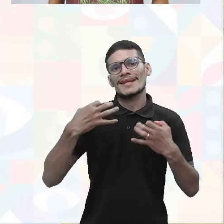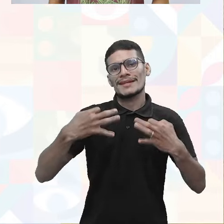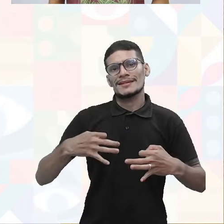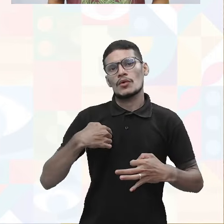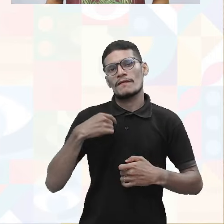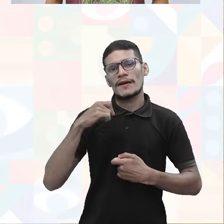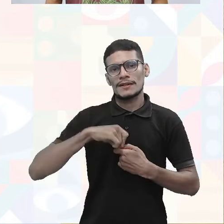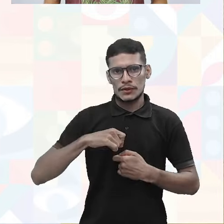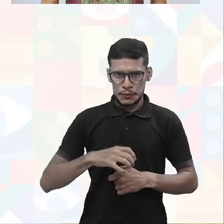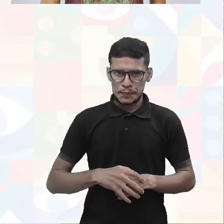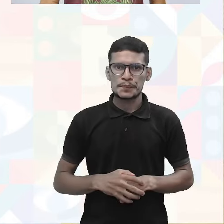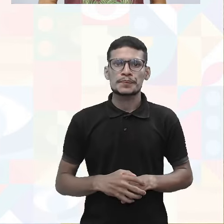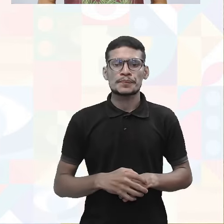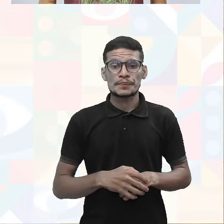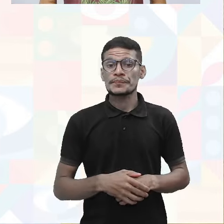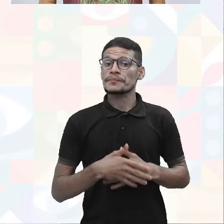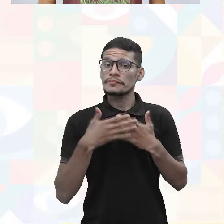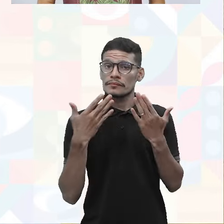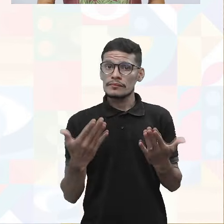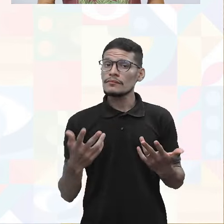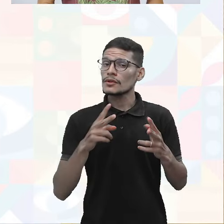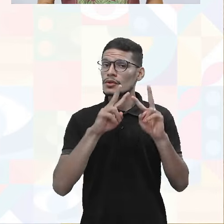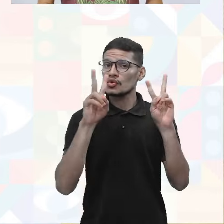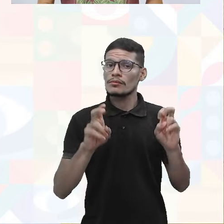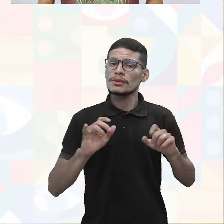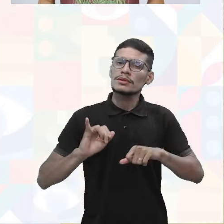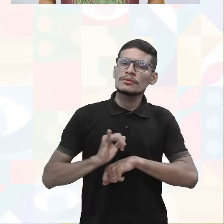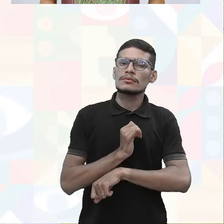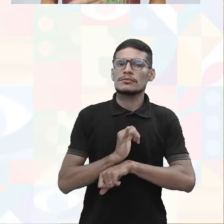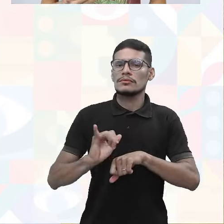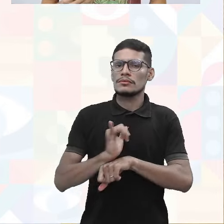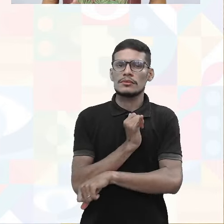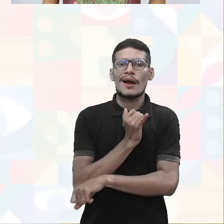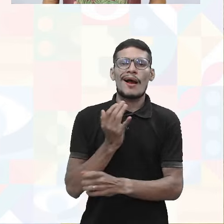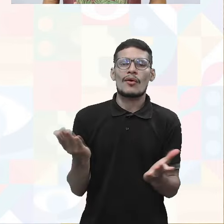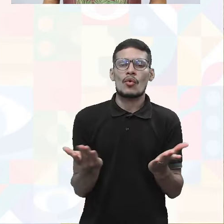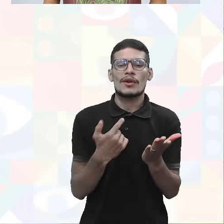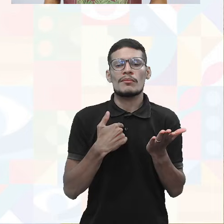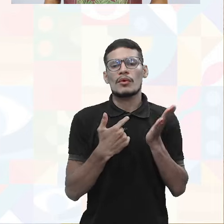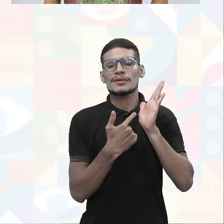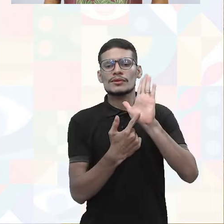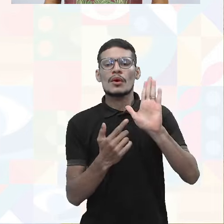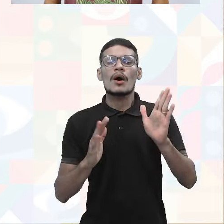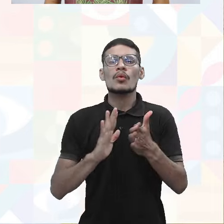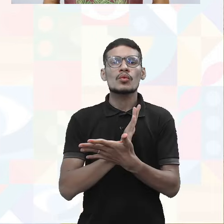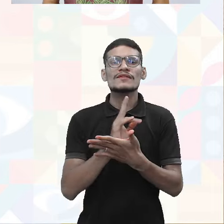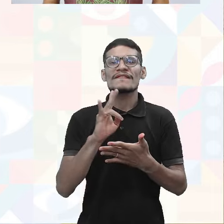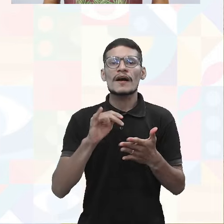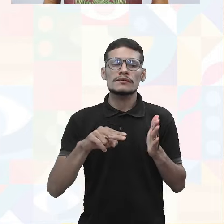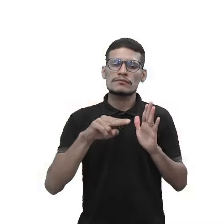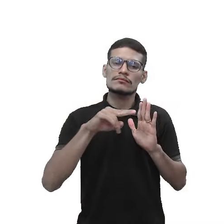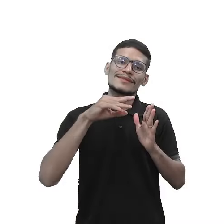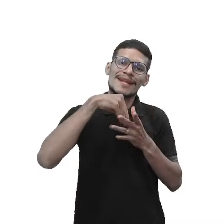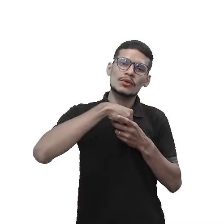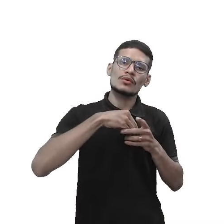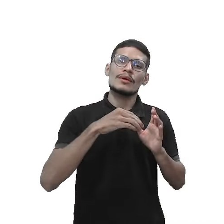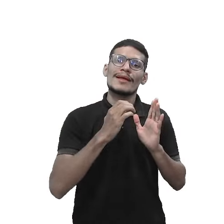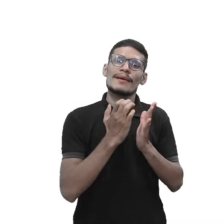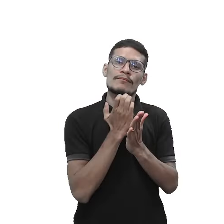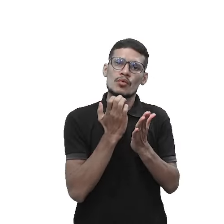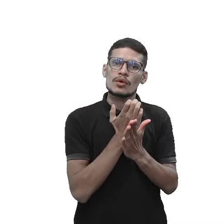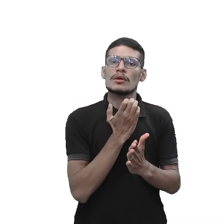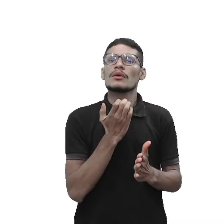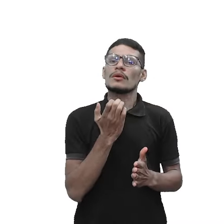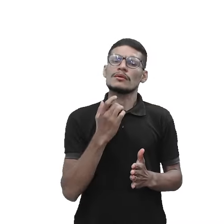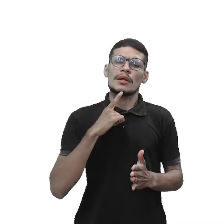Tranquilo? Sobre ainda essas técnicas, aqui eu estou mostrando as que vão constar lá no e-book. Aqui a gente tem uma geral e